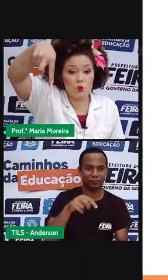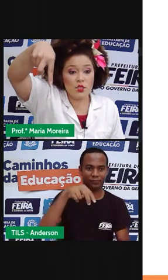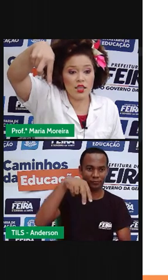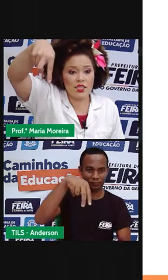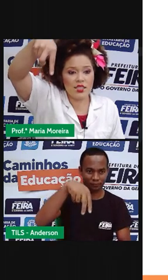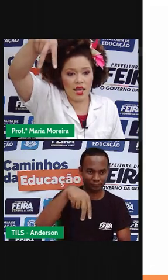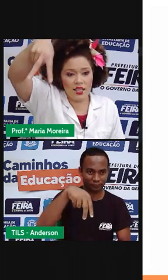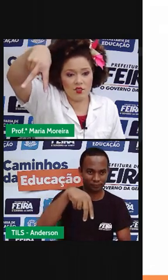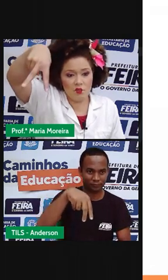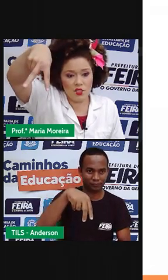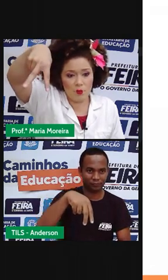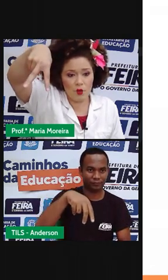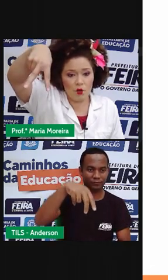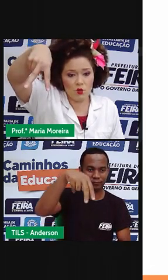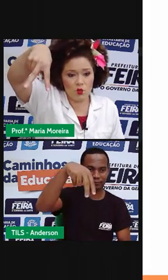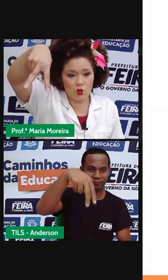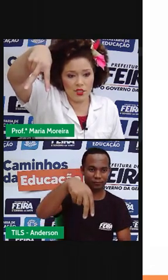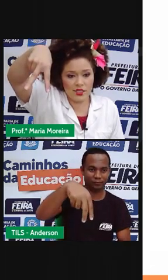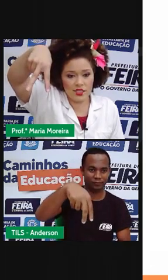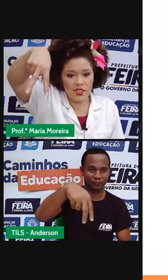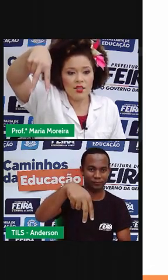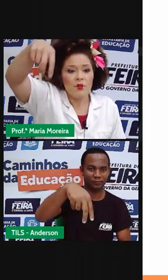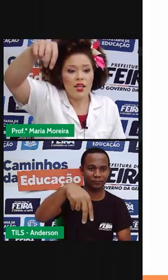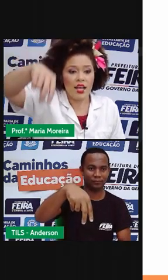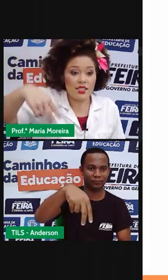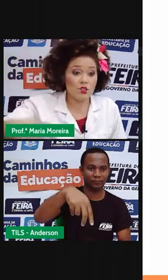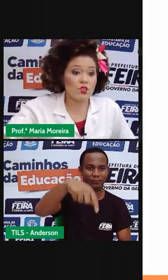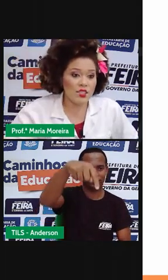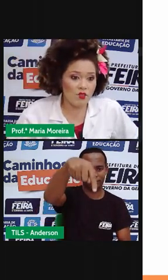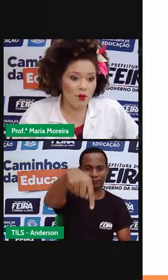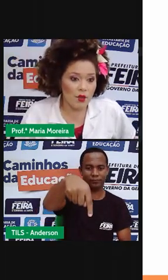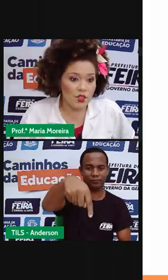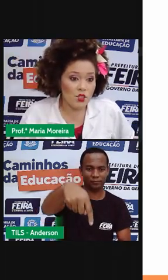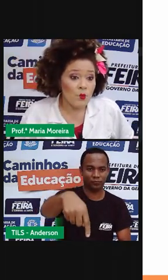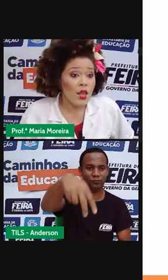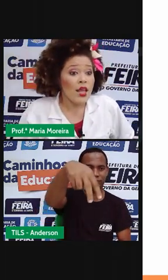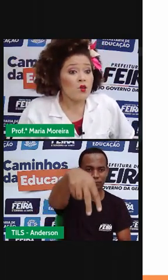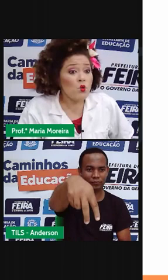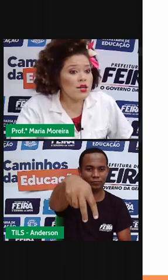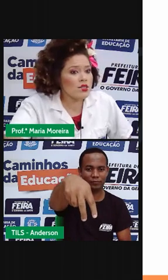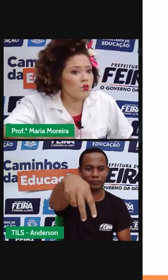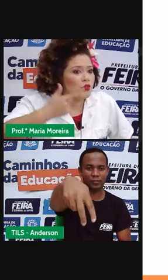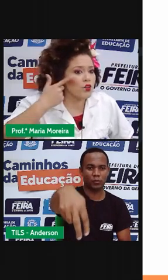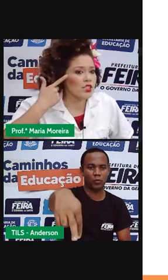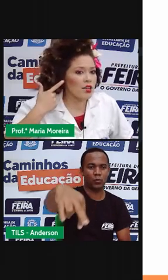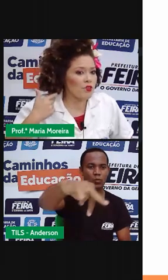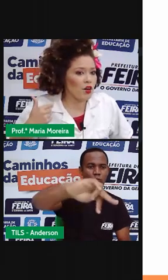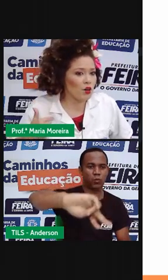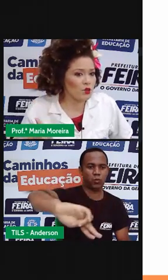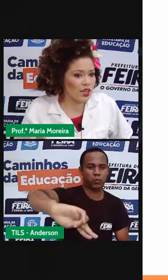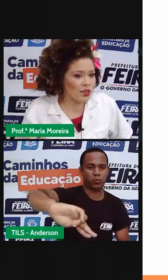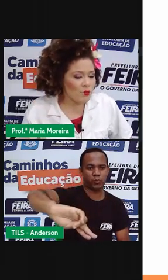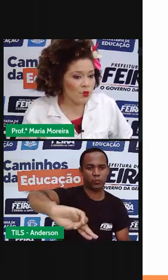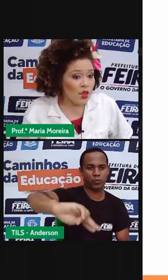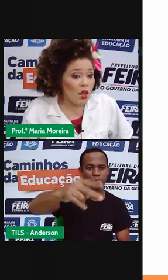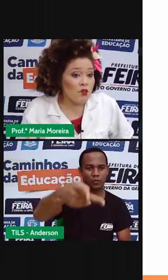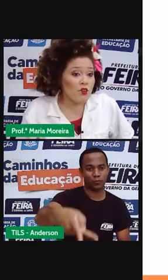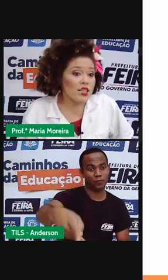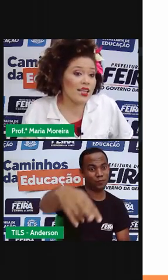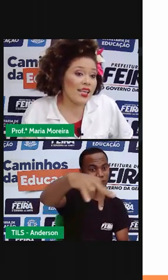chega é tipo 5 e 6, aí você pula com os dois. E assim sucessivamente. Quando você volta,